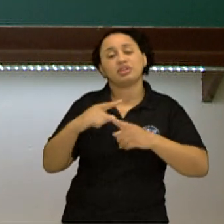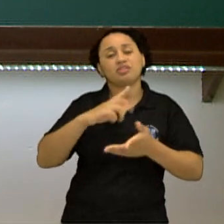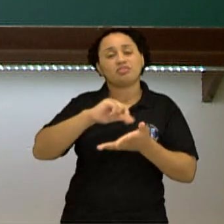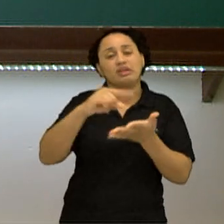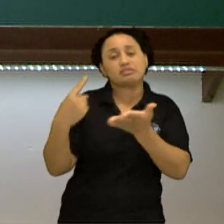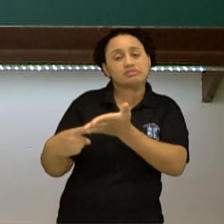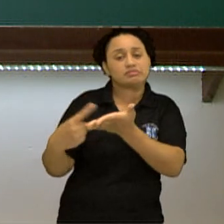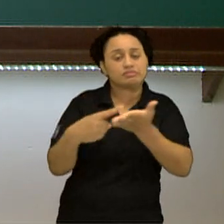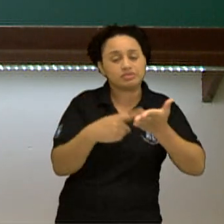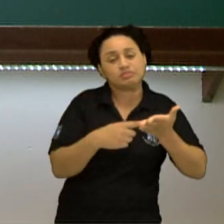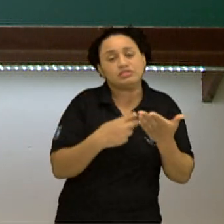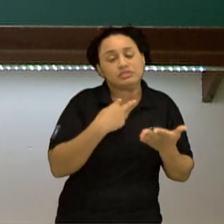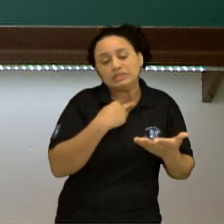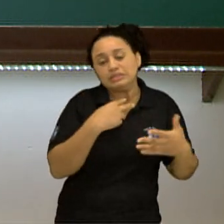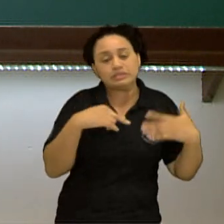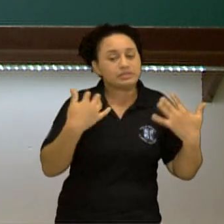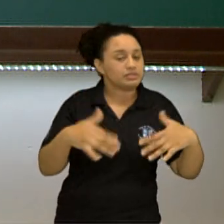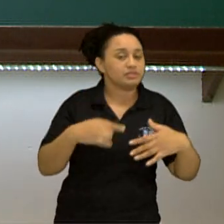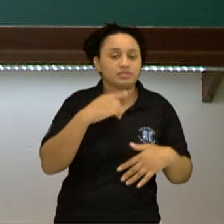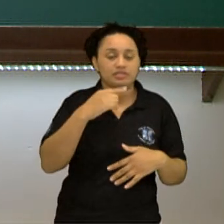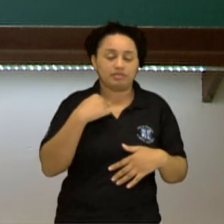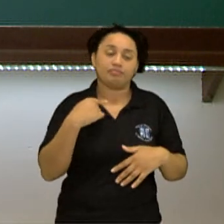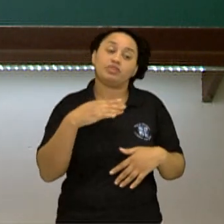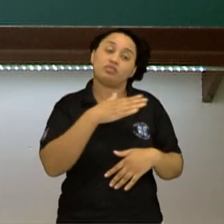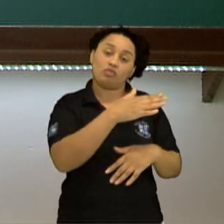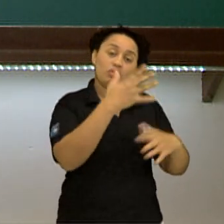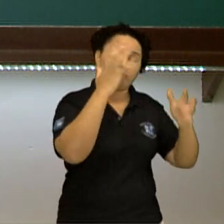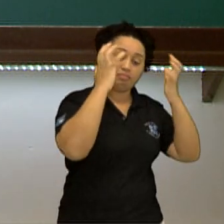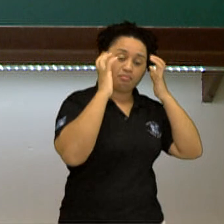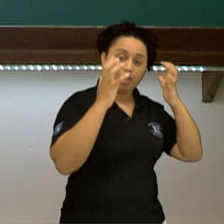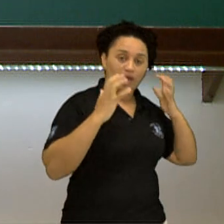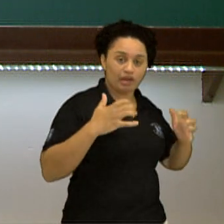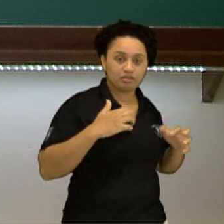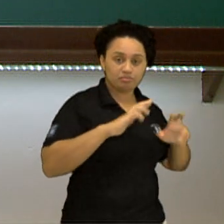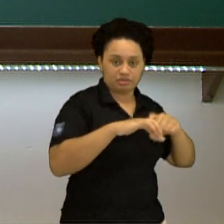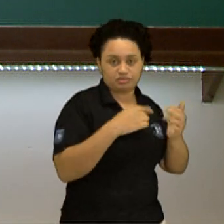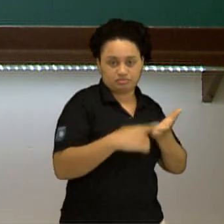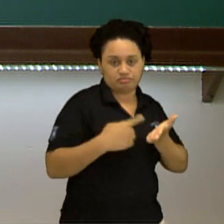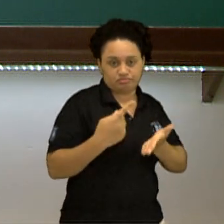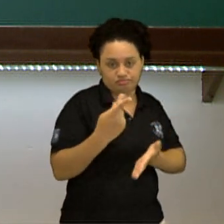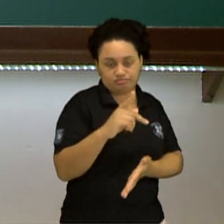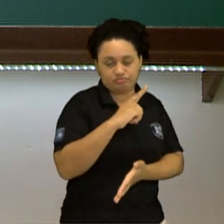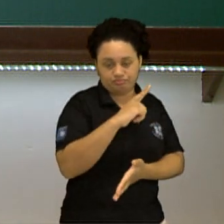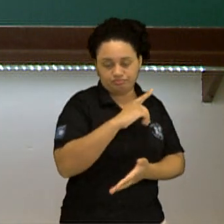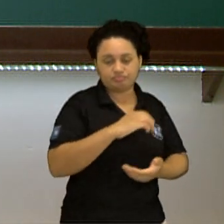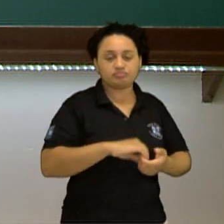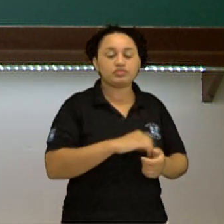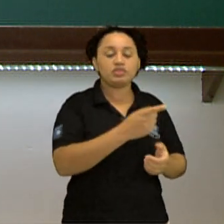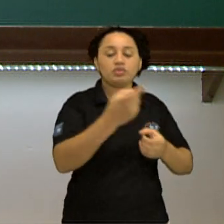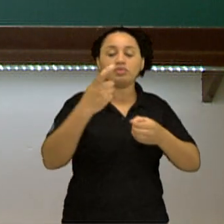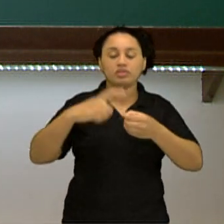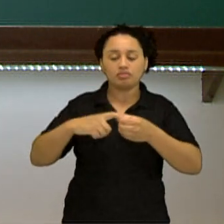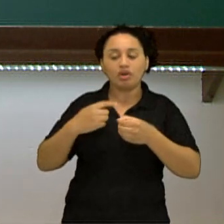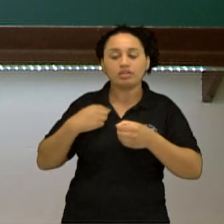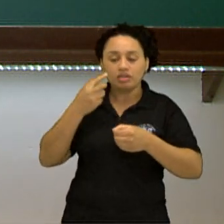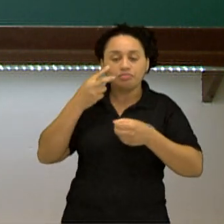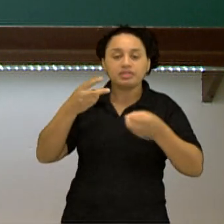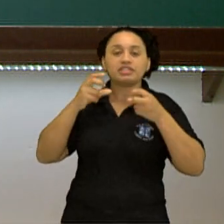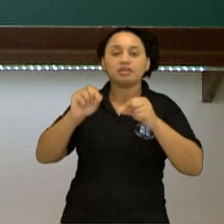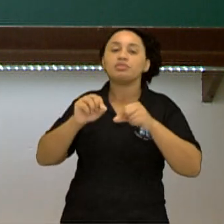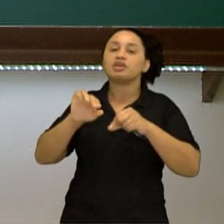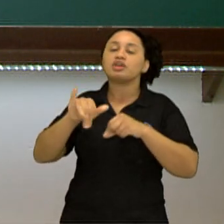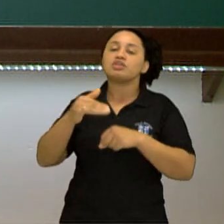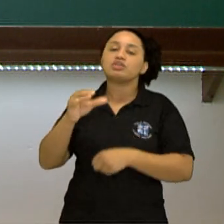tarefas e tal, foi tomar seu banho para seguir com seus compromissos. Quando volta, João Donato estava